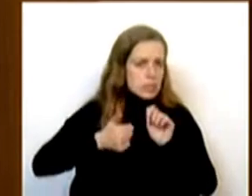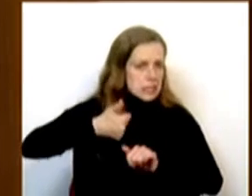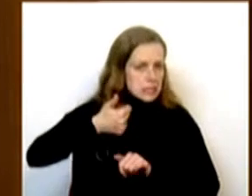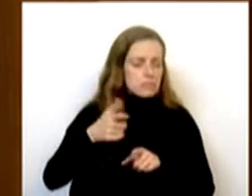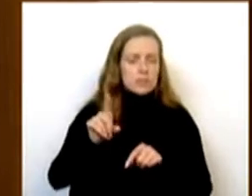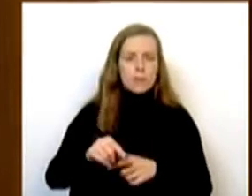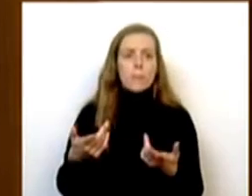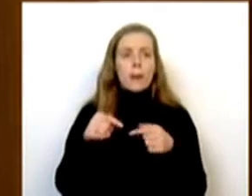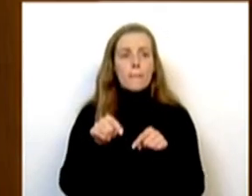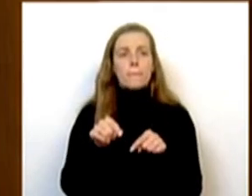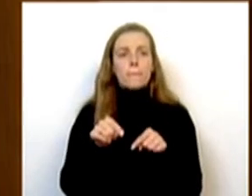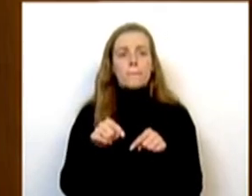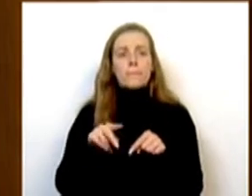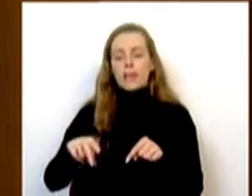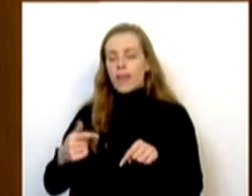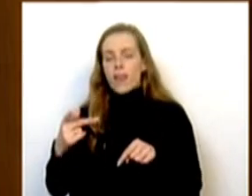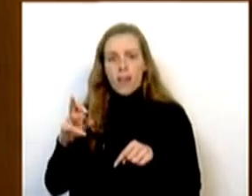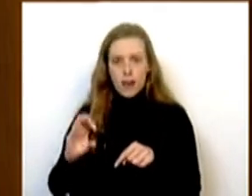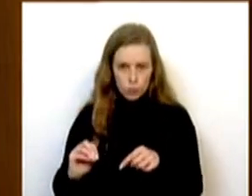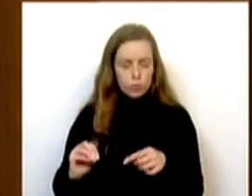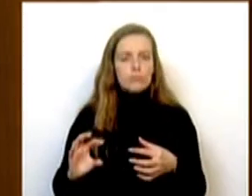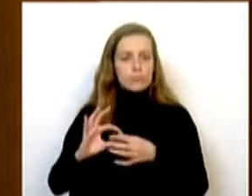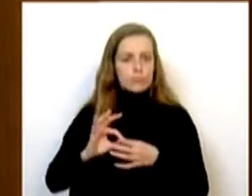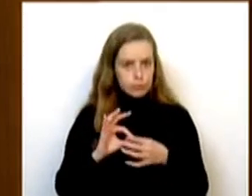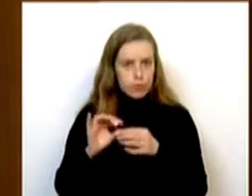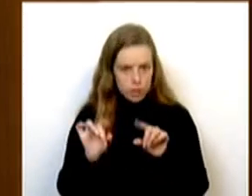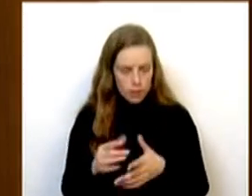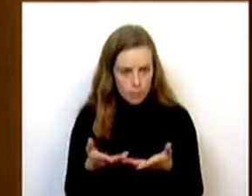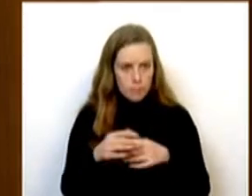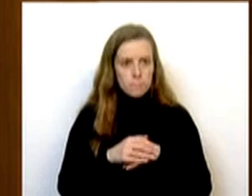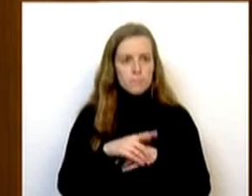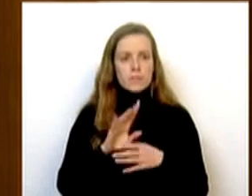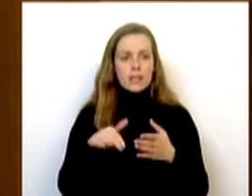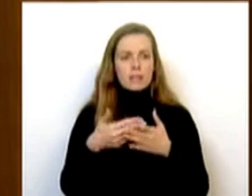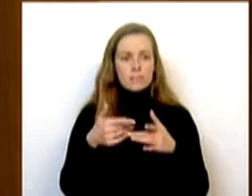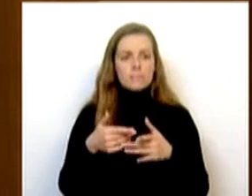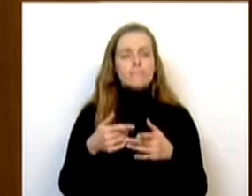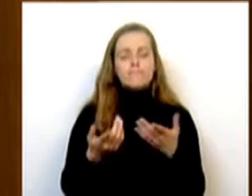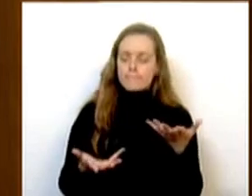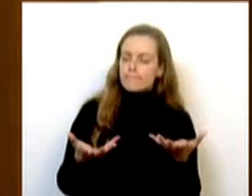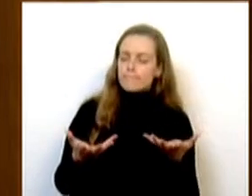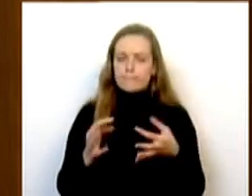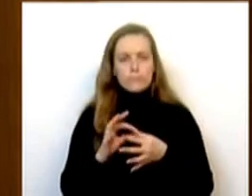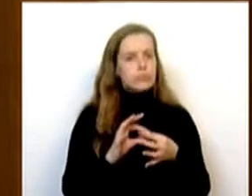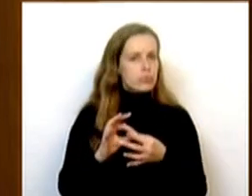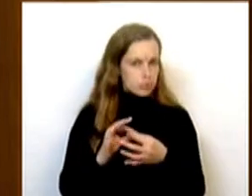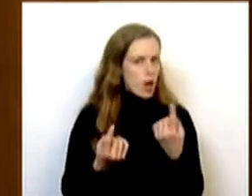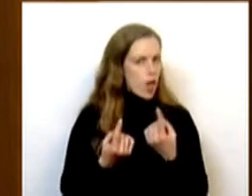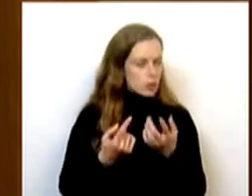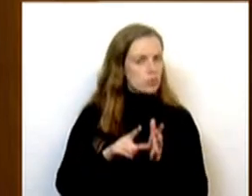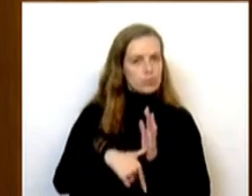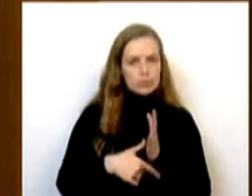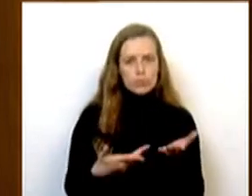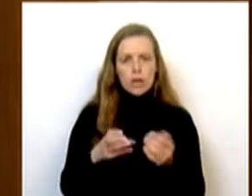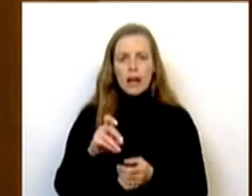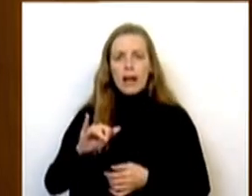de maior complementaridade com a NATO. Temos também conseguido estabelecer sinergias entre alguns destes projetos, entre o